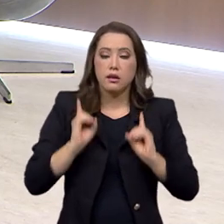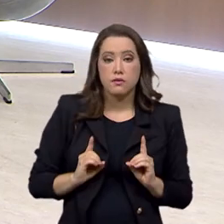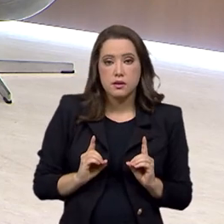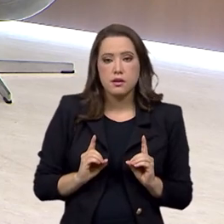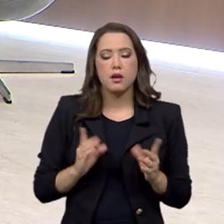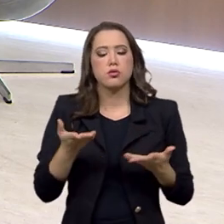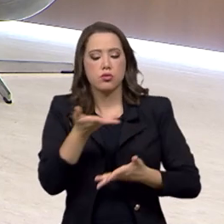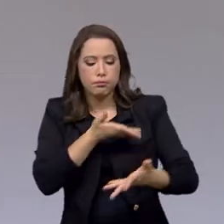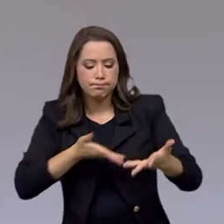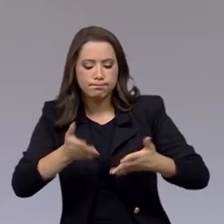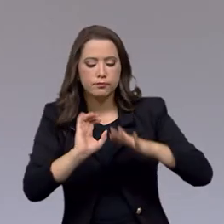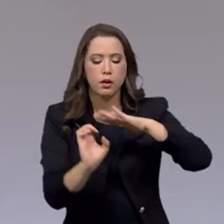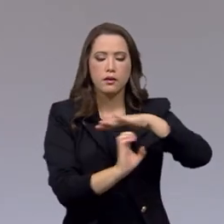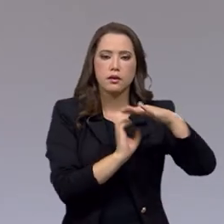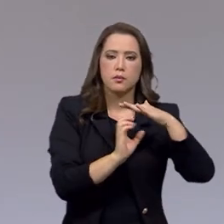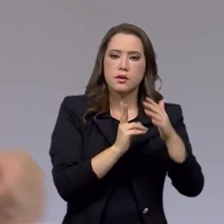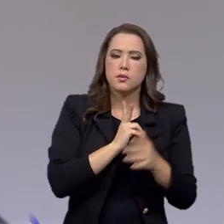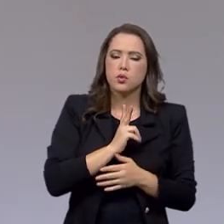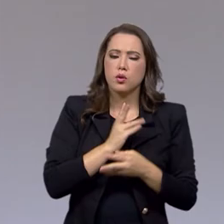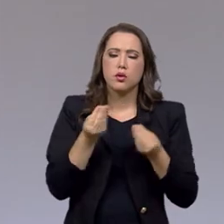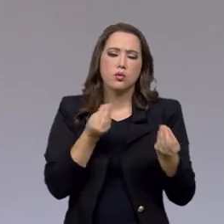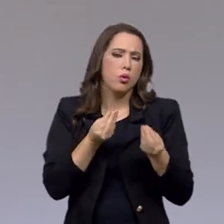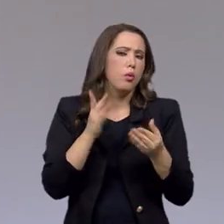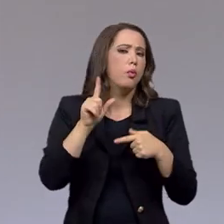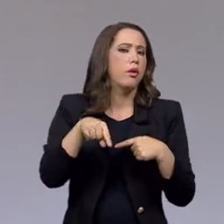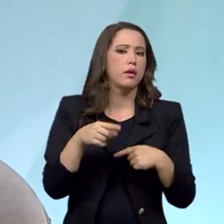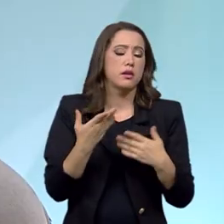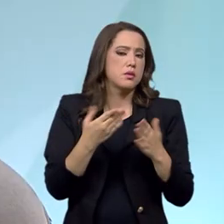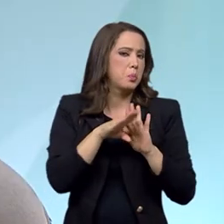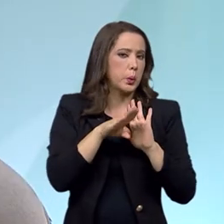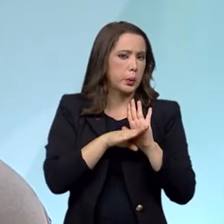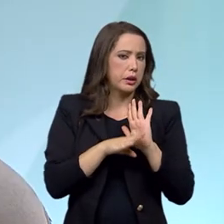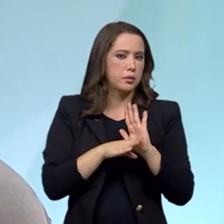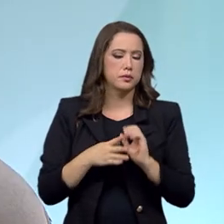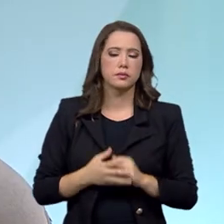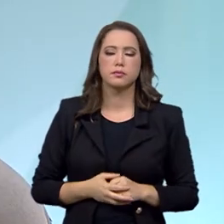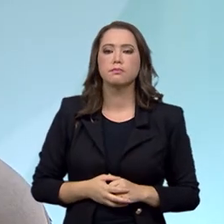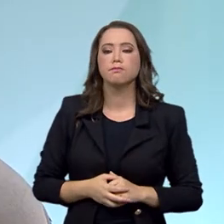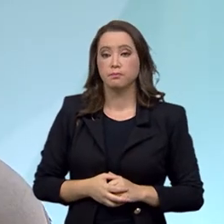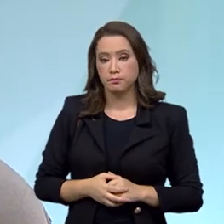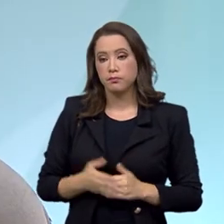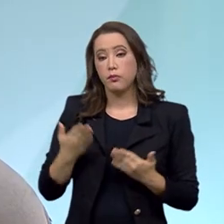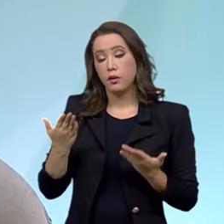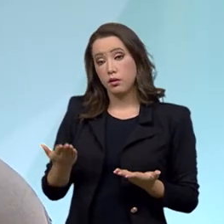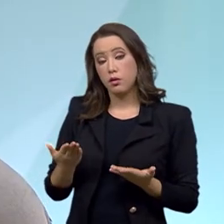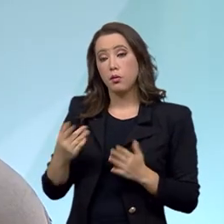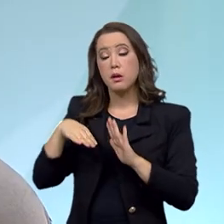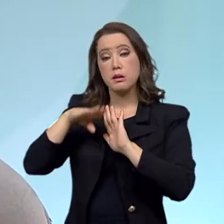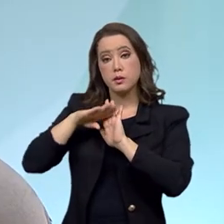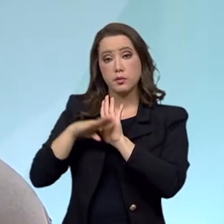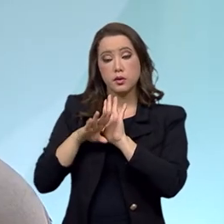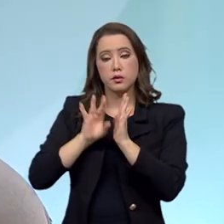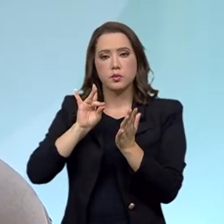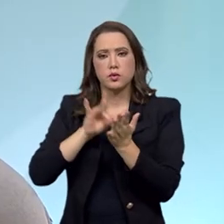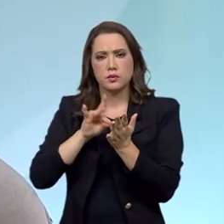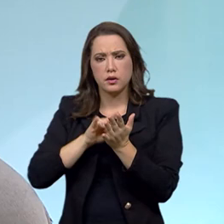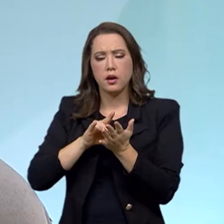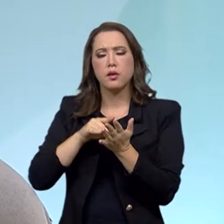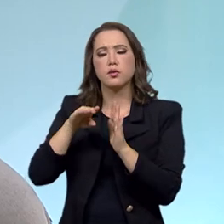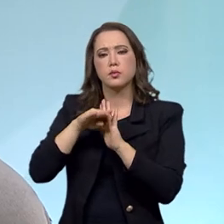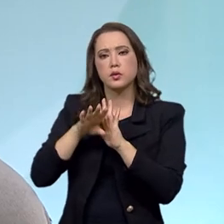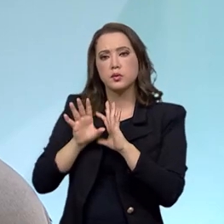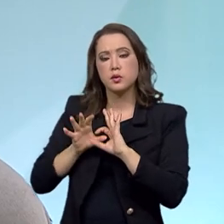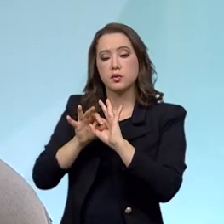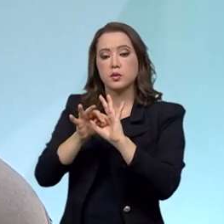as empresas. Como é que vai funcionar o programa, secretário? O programa, na realidade, foi uma parceria com a Secretaria Nacional do Consumidor, do